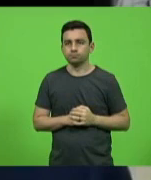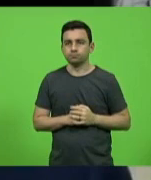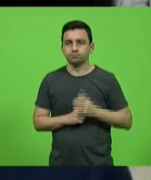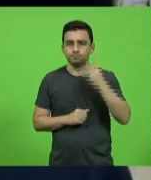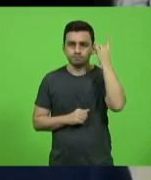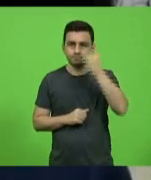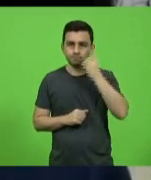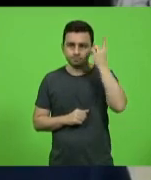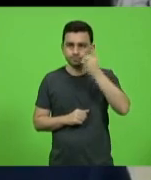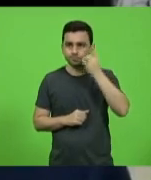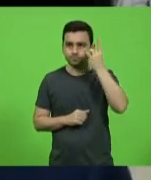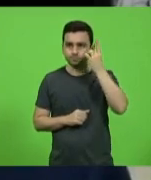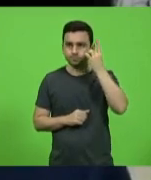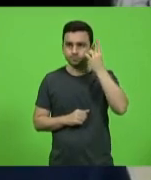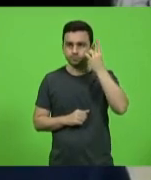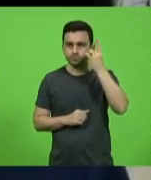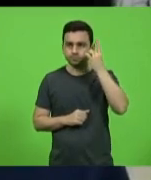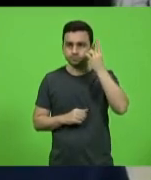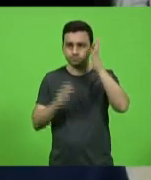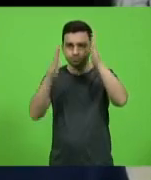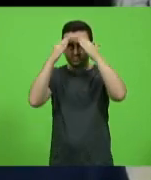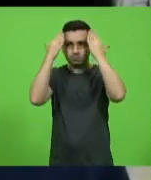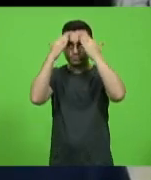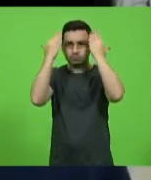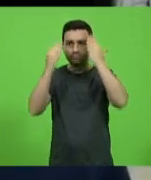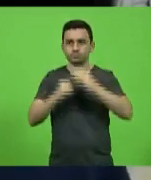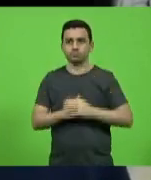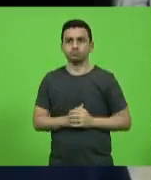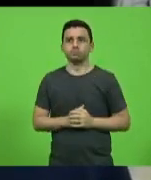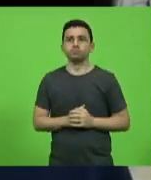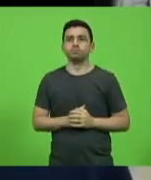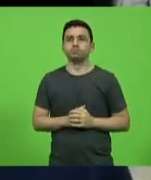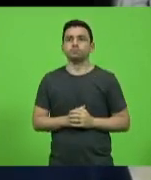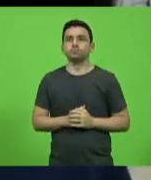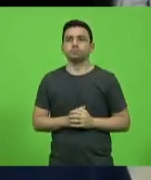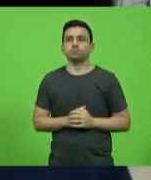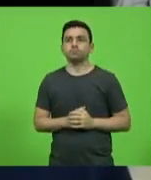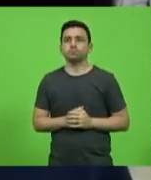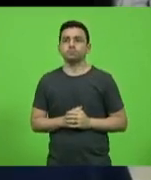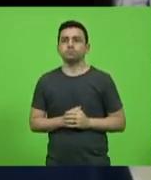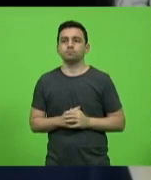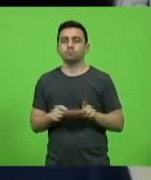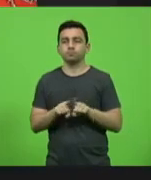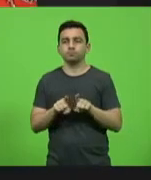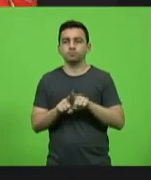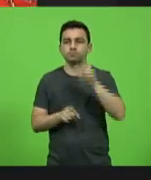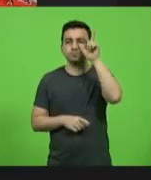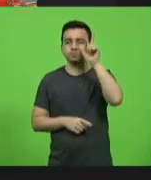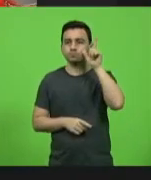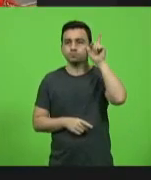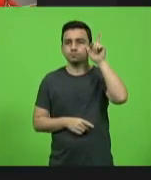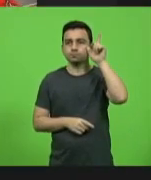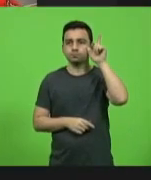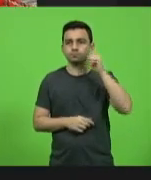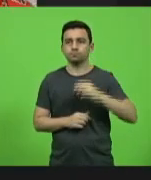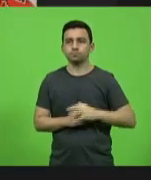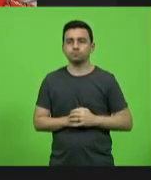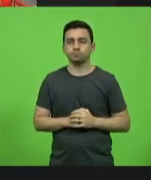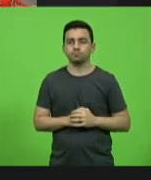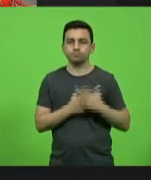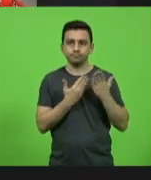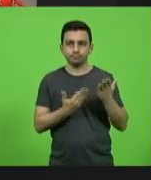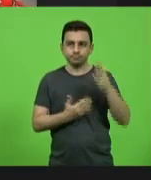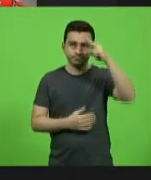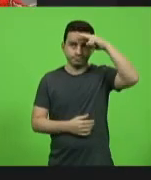deputado José Milton Schaefer e deputado Laércio Schuster. O deputado doutor